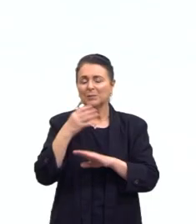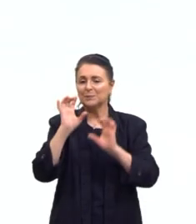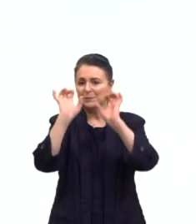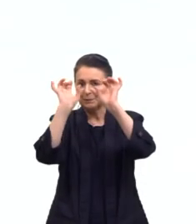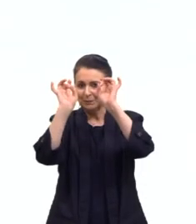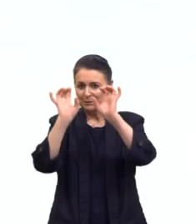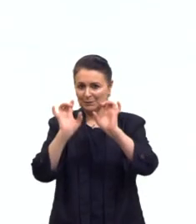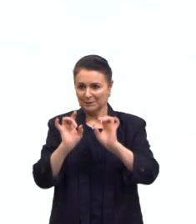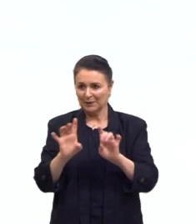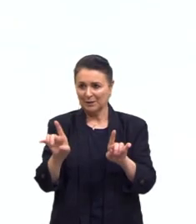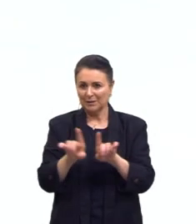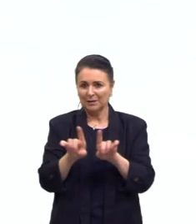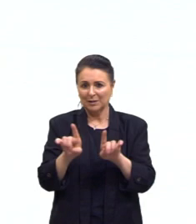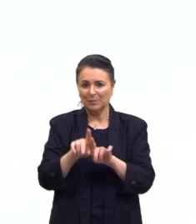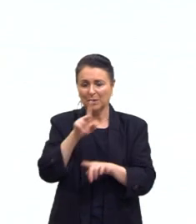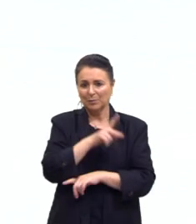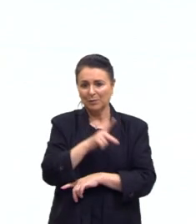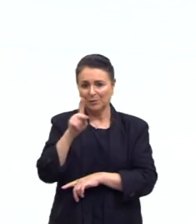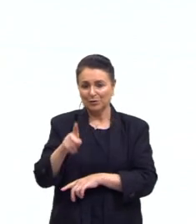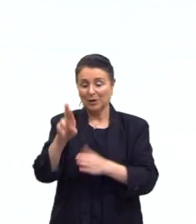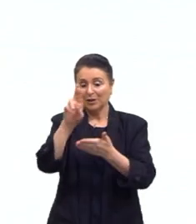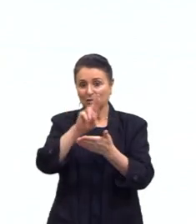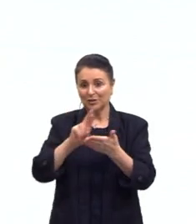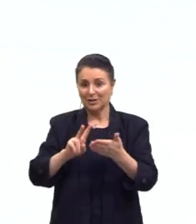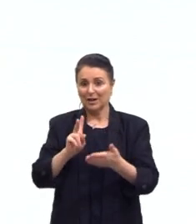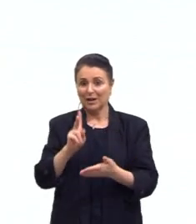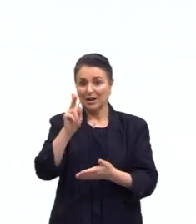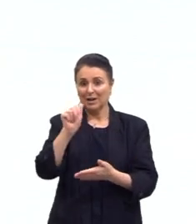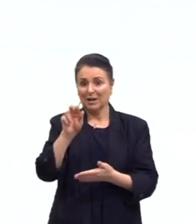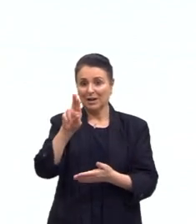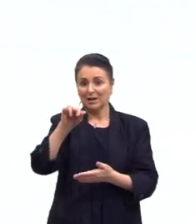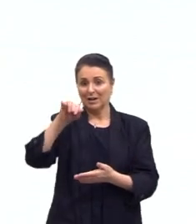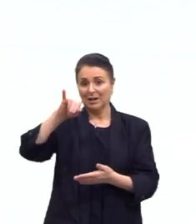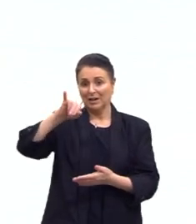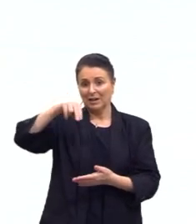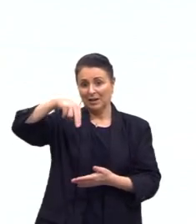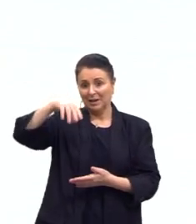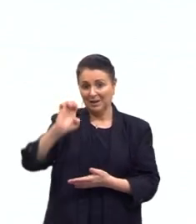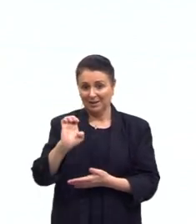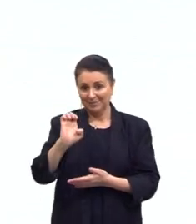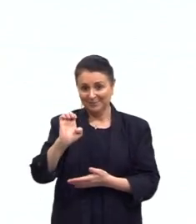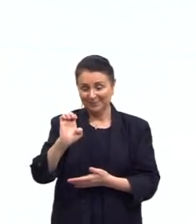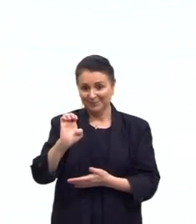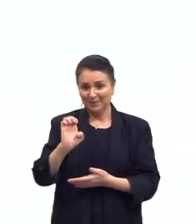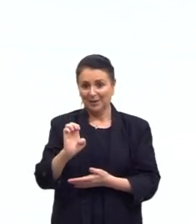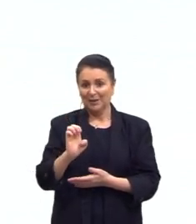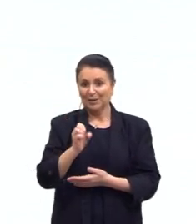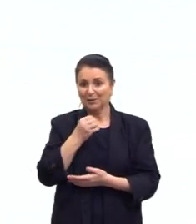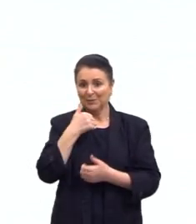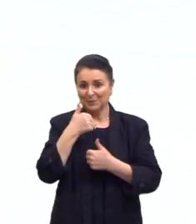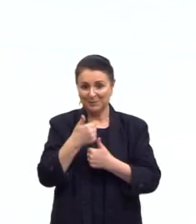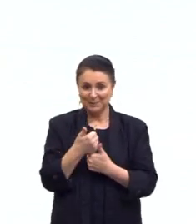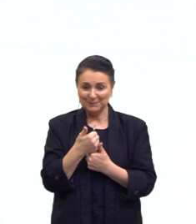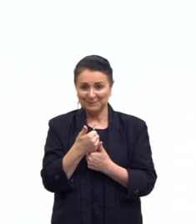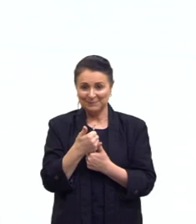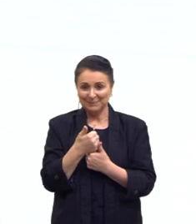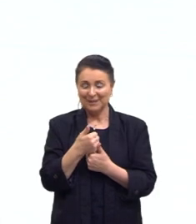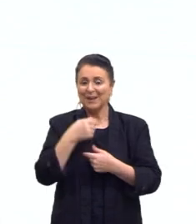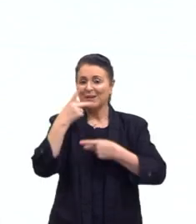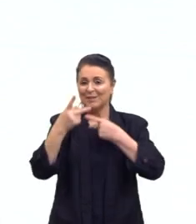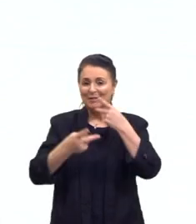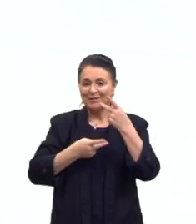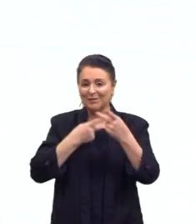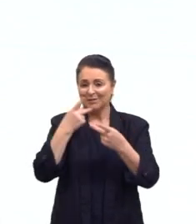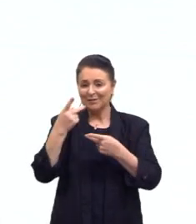especial da nossa professora de redação, a Karine Bittenbender. Tudo bom, Karine? A gente vai falar um